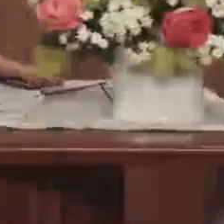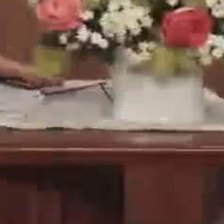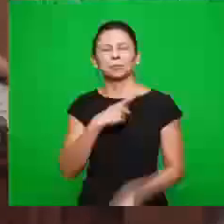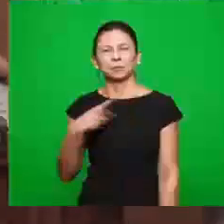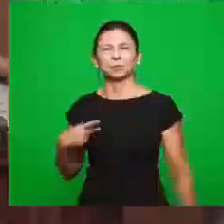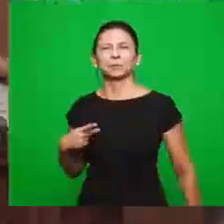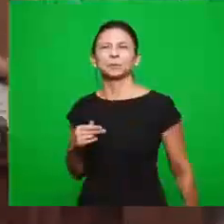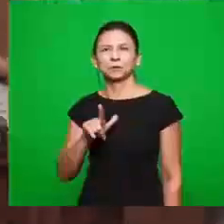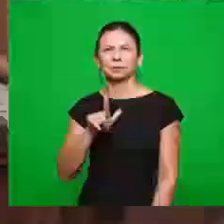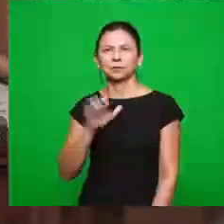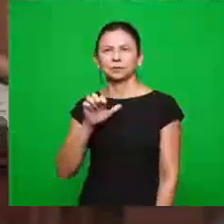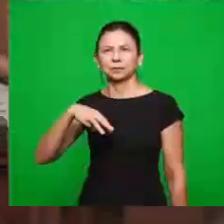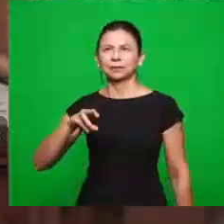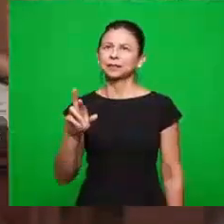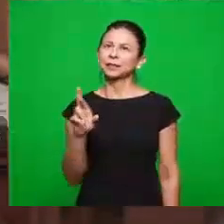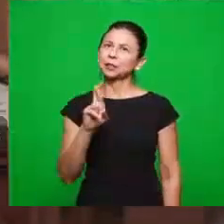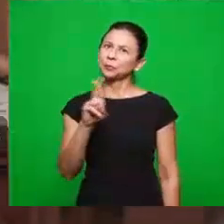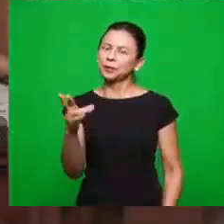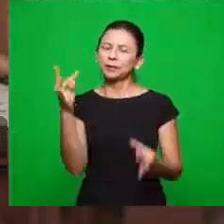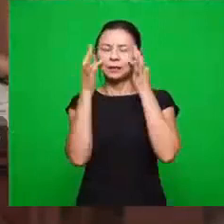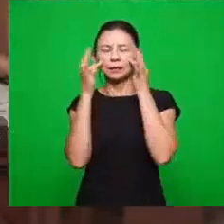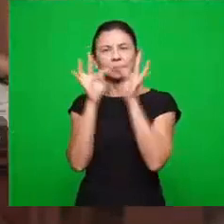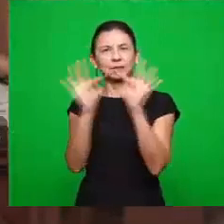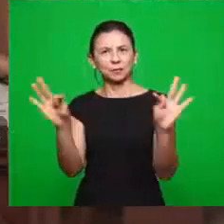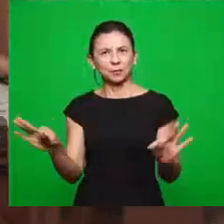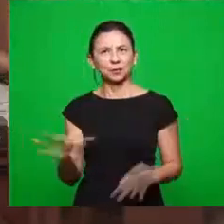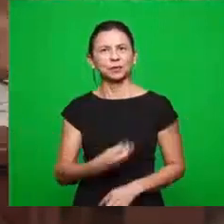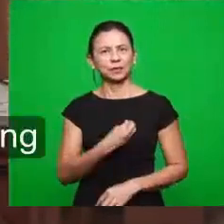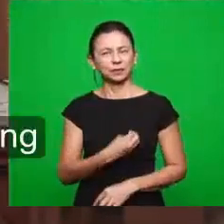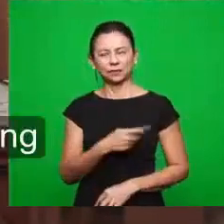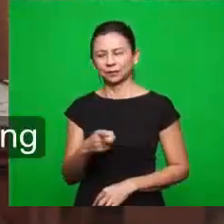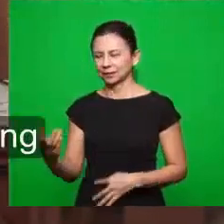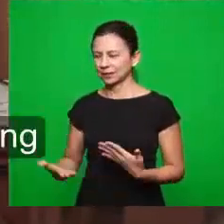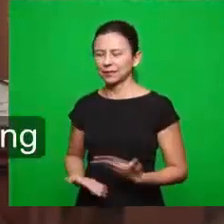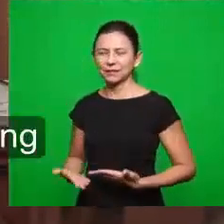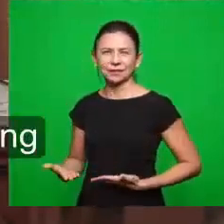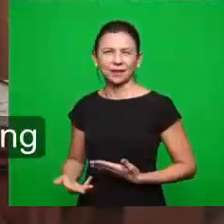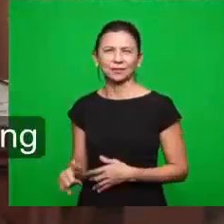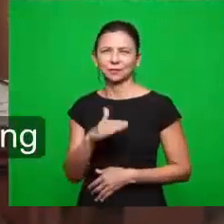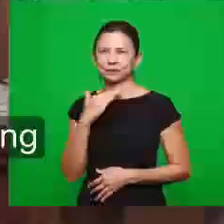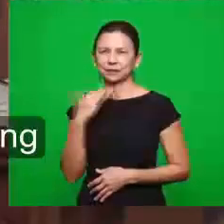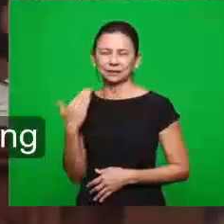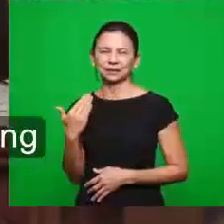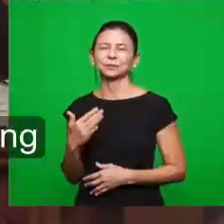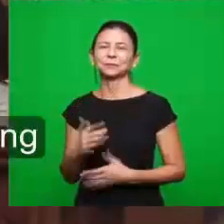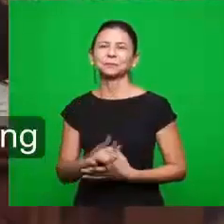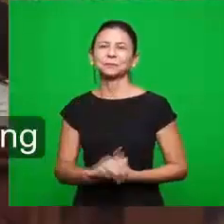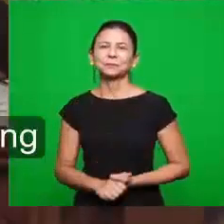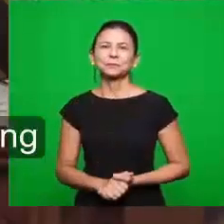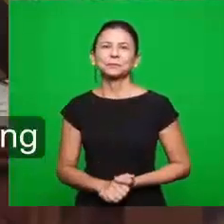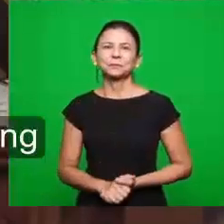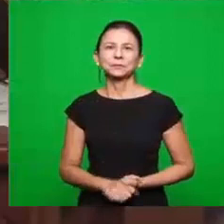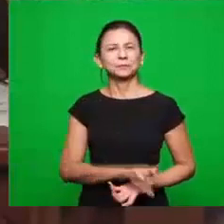pastor Grevy, que foram testemunhas da vida desse irmão. Já passaram para o Senhor e